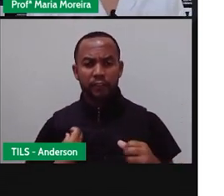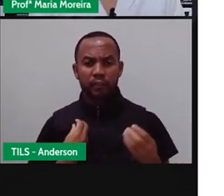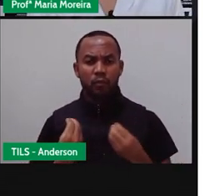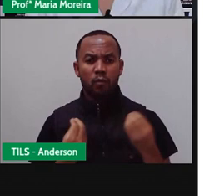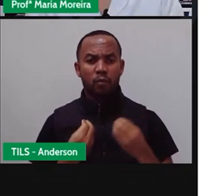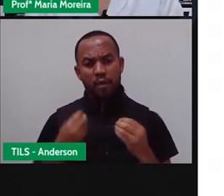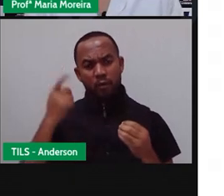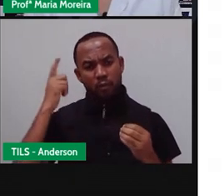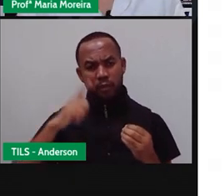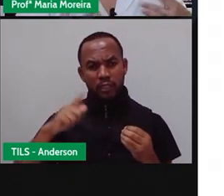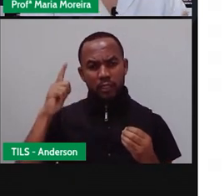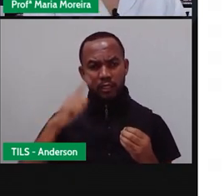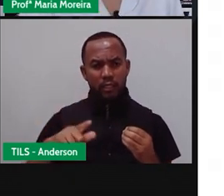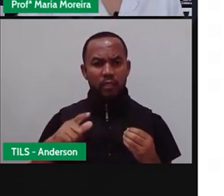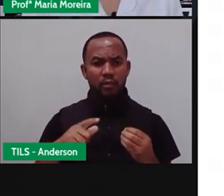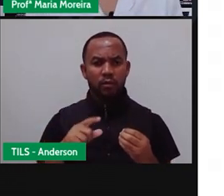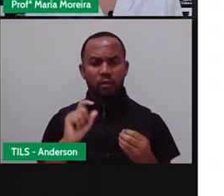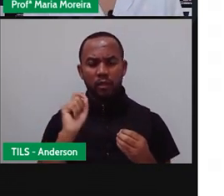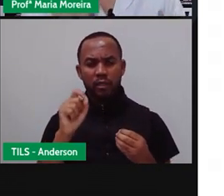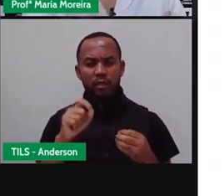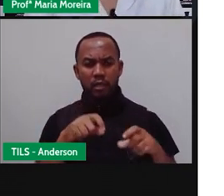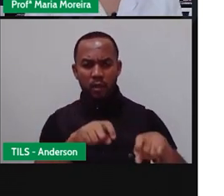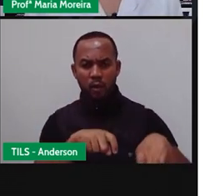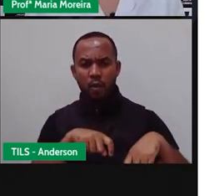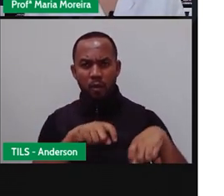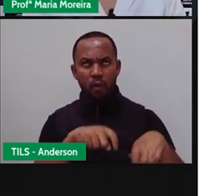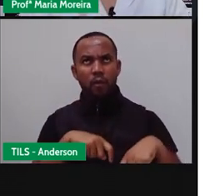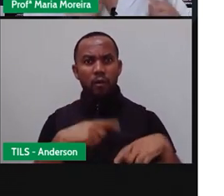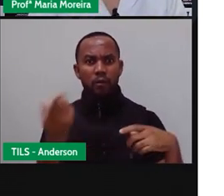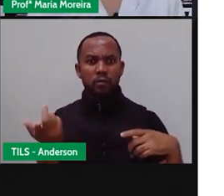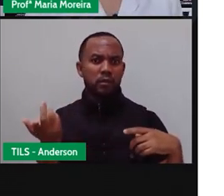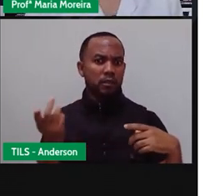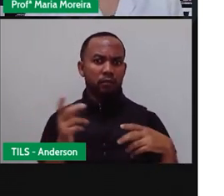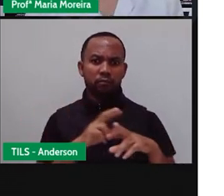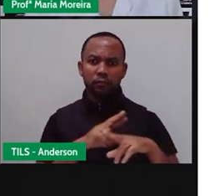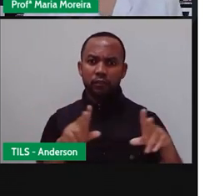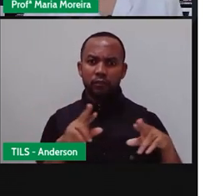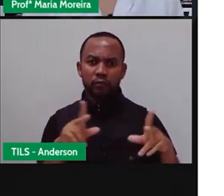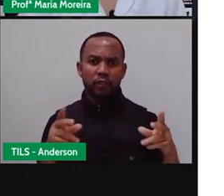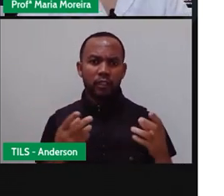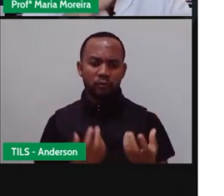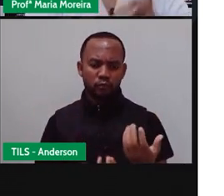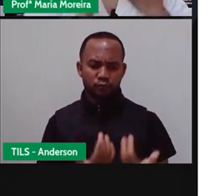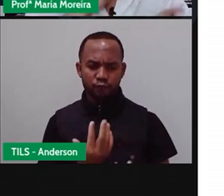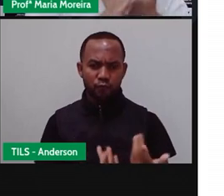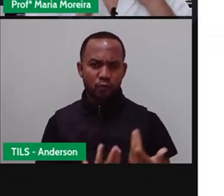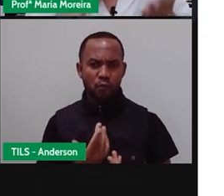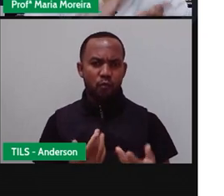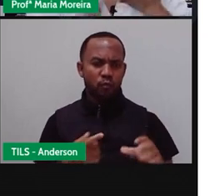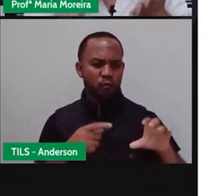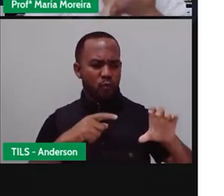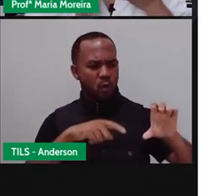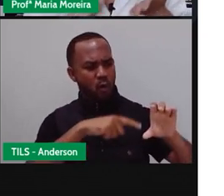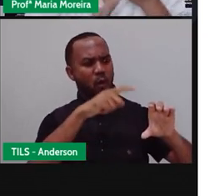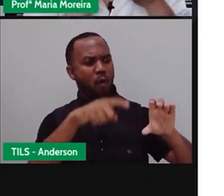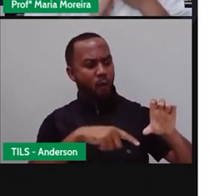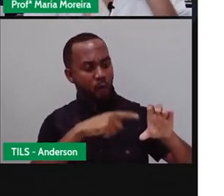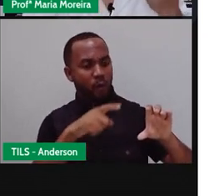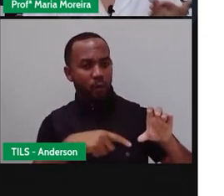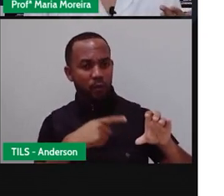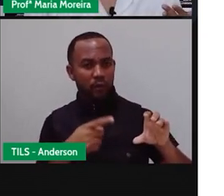descobrindo aí as práticas, descobre a roda, inventa a roda, descobre o fogo. E ele vai lá na época, ó,